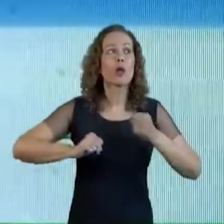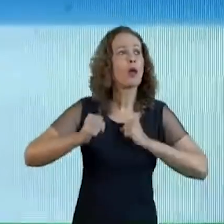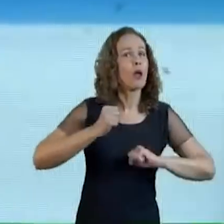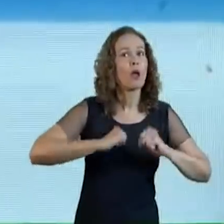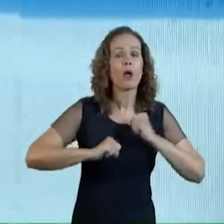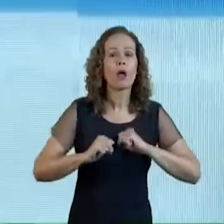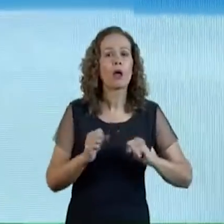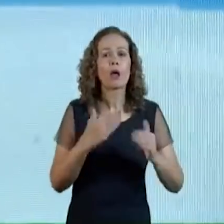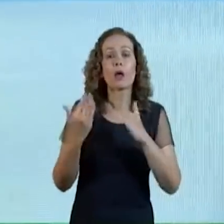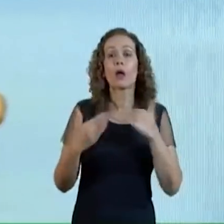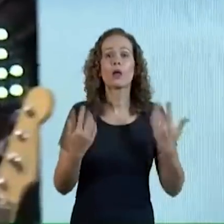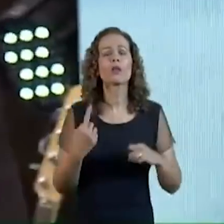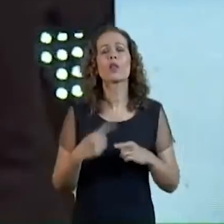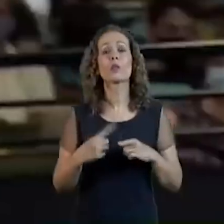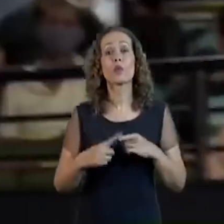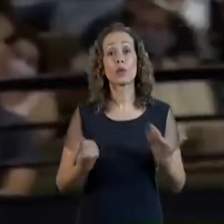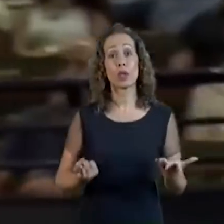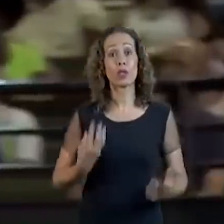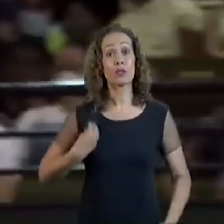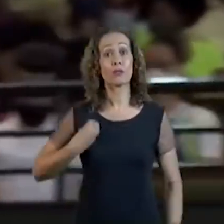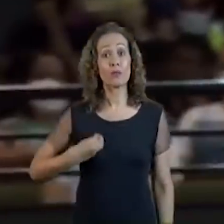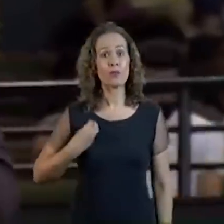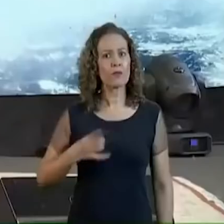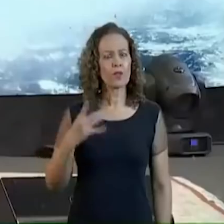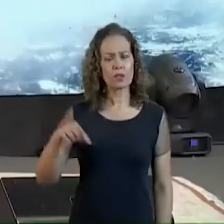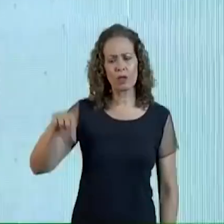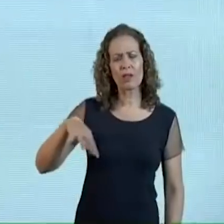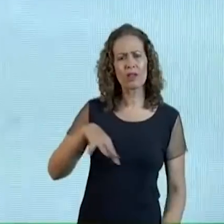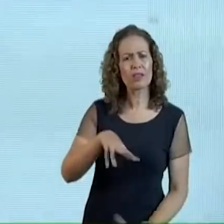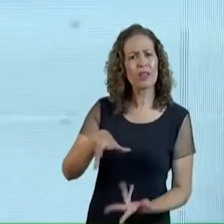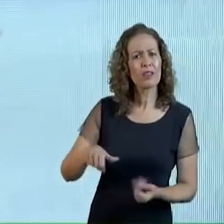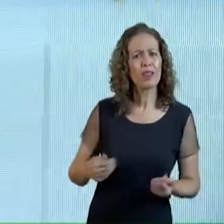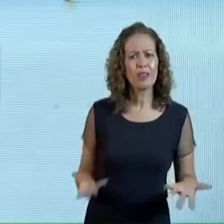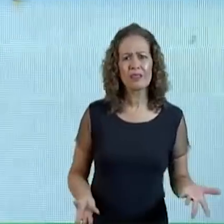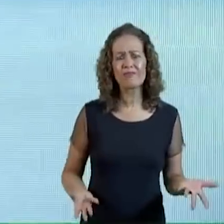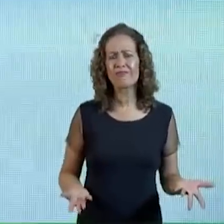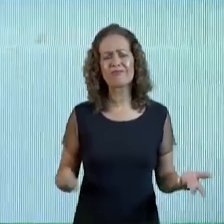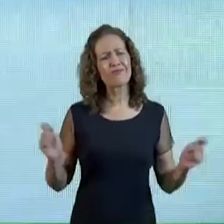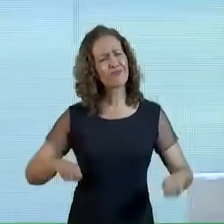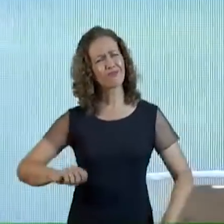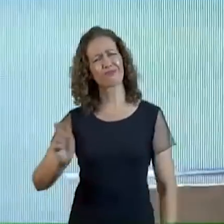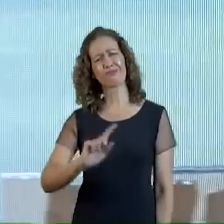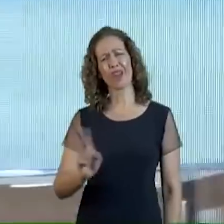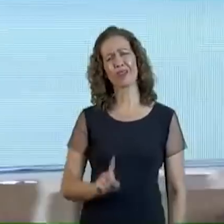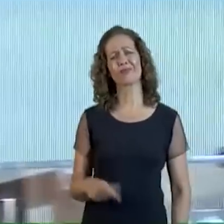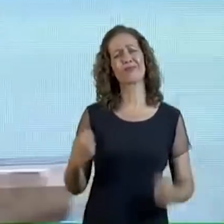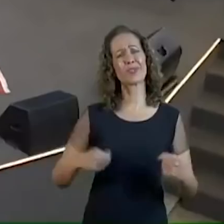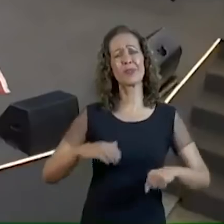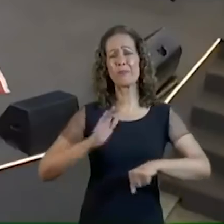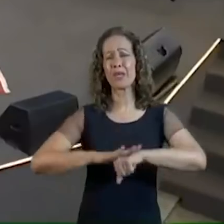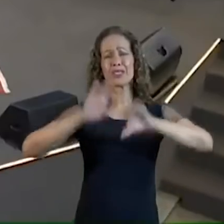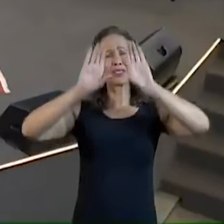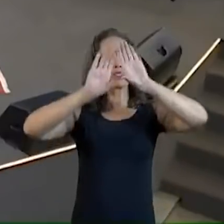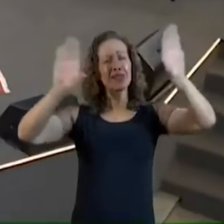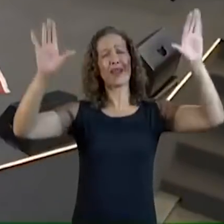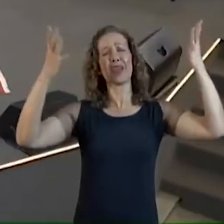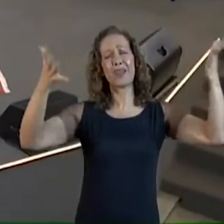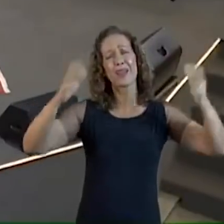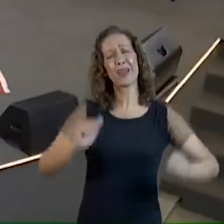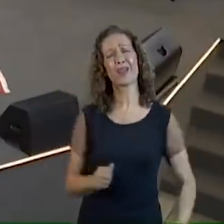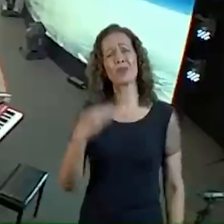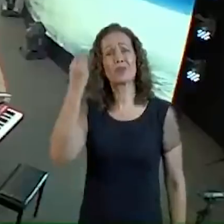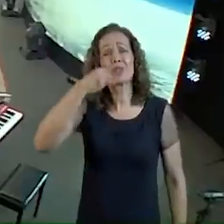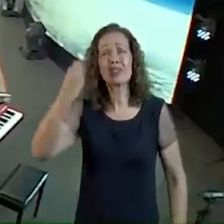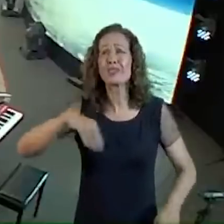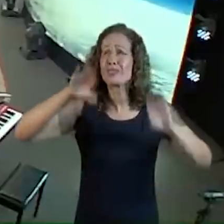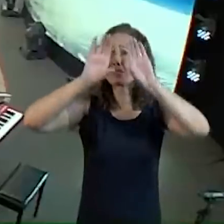Porque viver essa vida Só nesse plano Tem que ter menos terra E mais céu Para a gente Até para quando a gente descer para a terra A gente